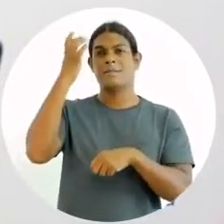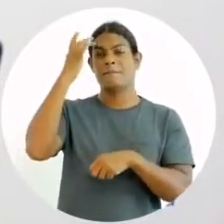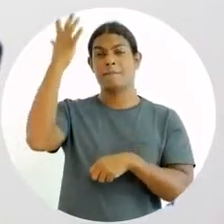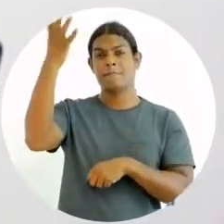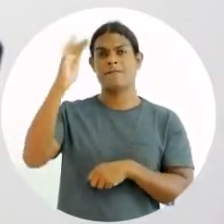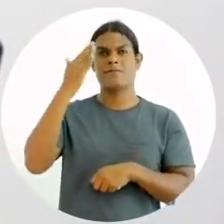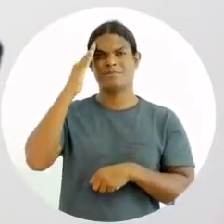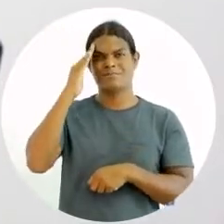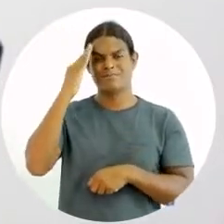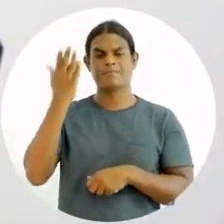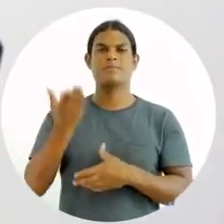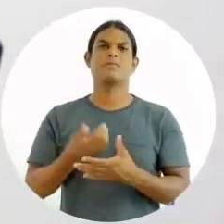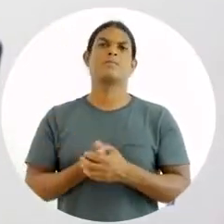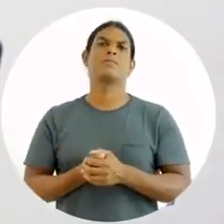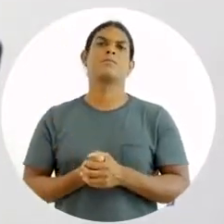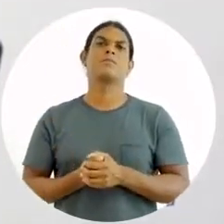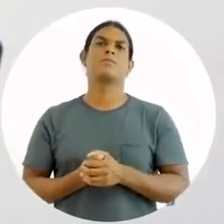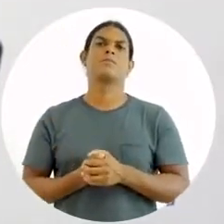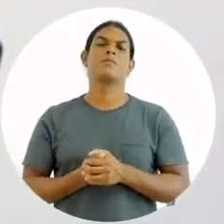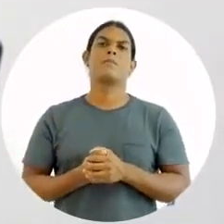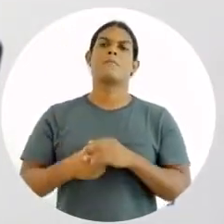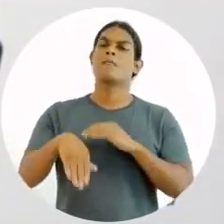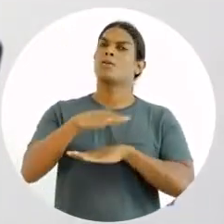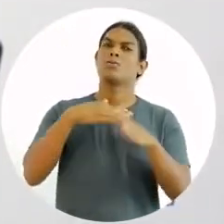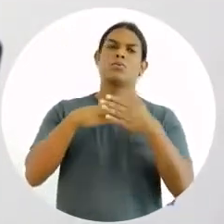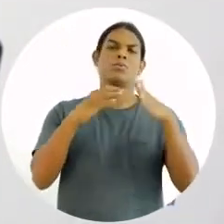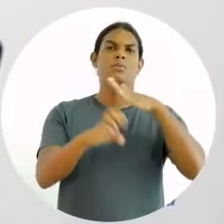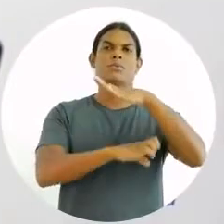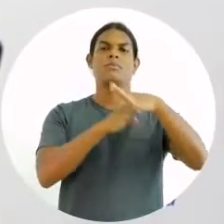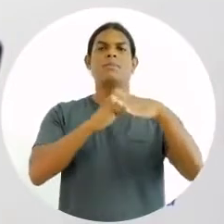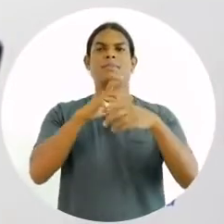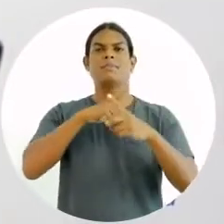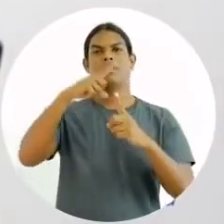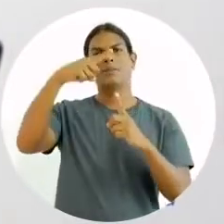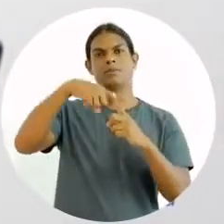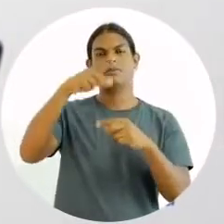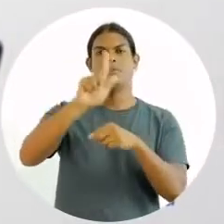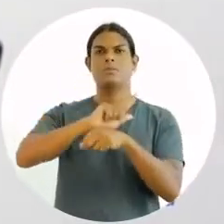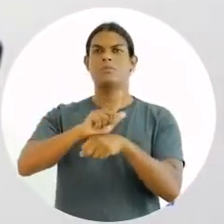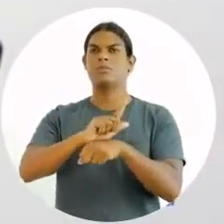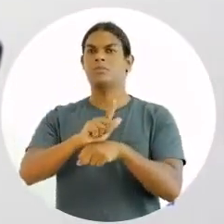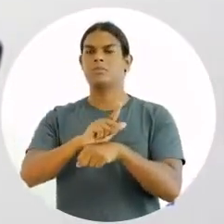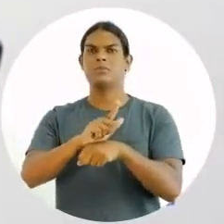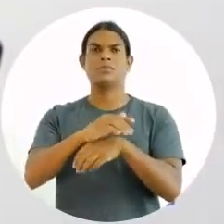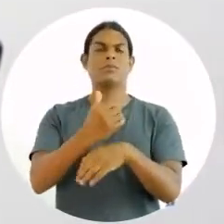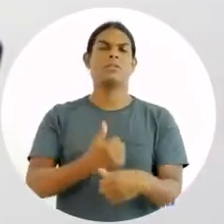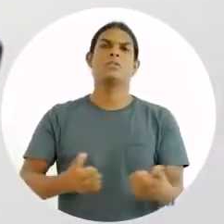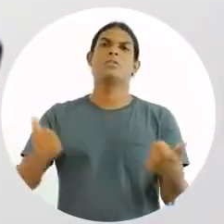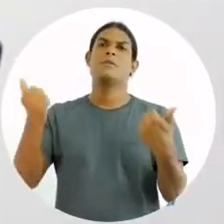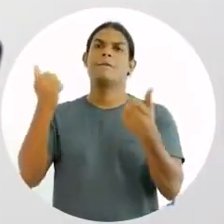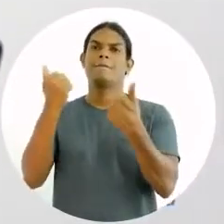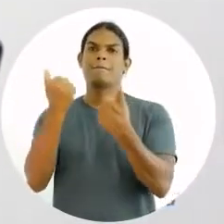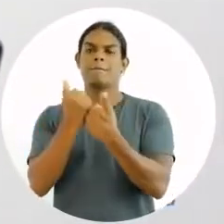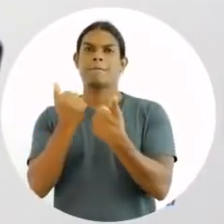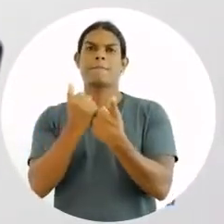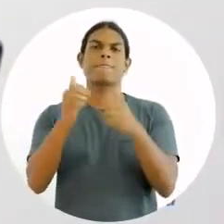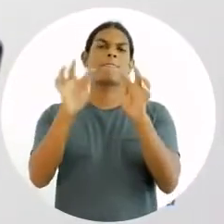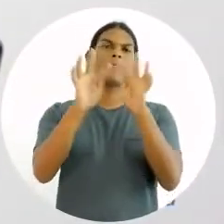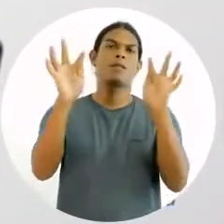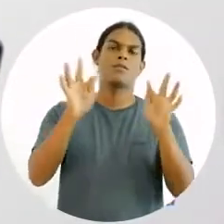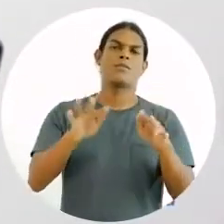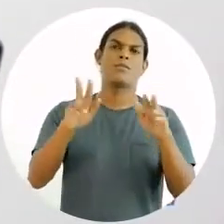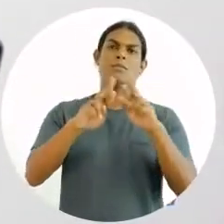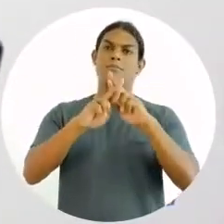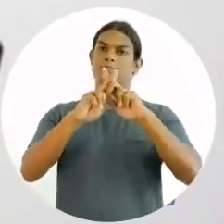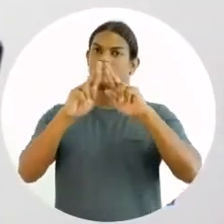Toda organização, ela tem um tipo de gestão. Toda organização, ela se molda, ela se processa de uma